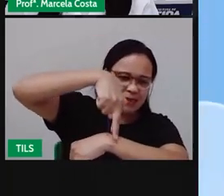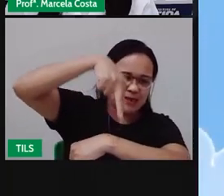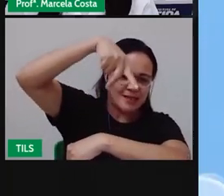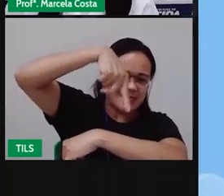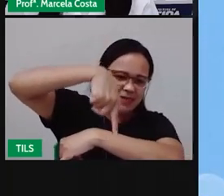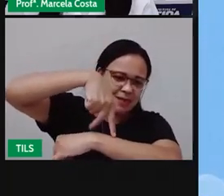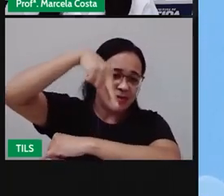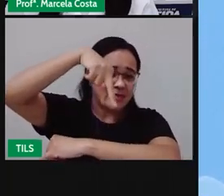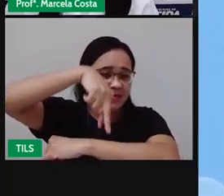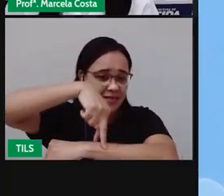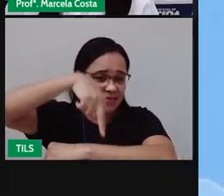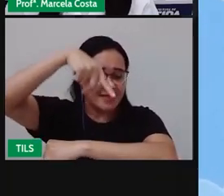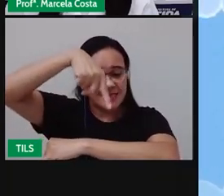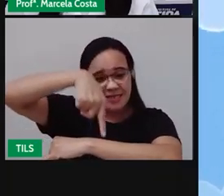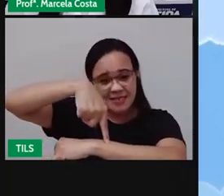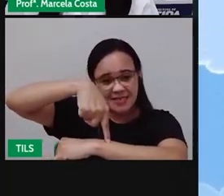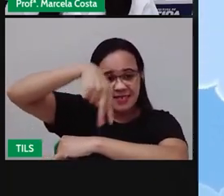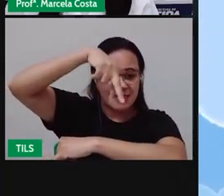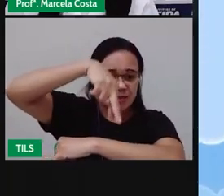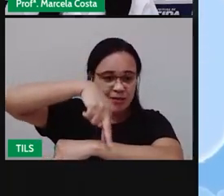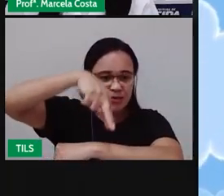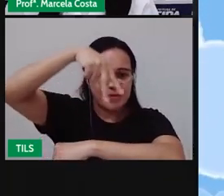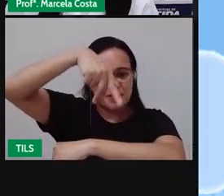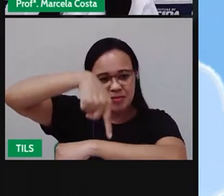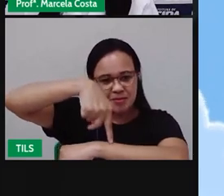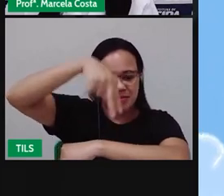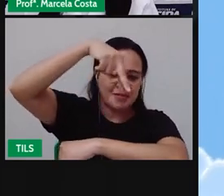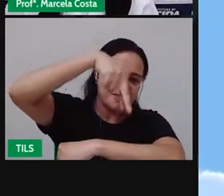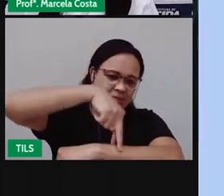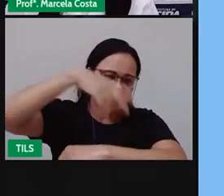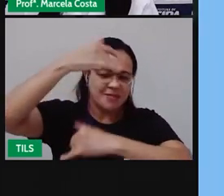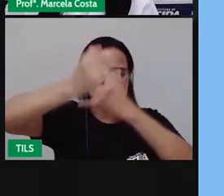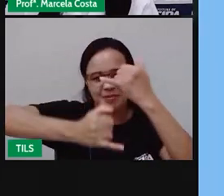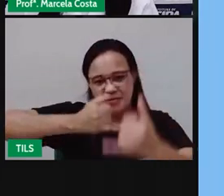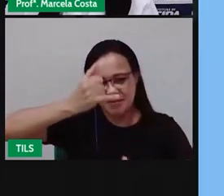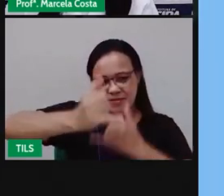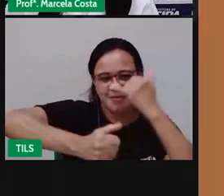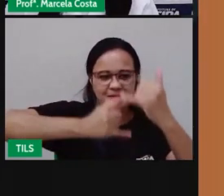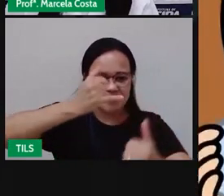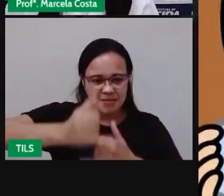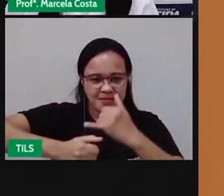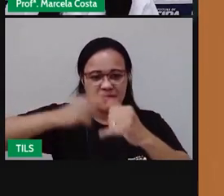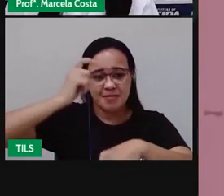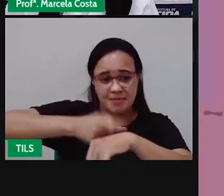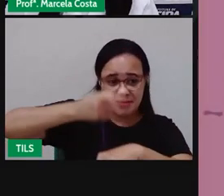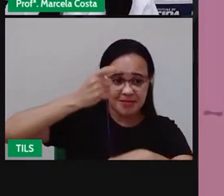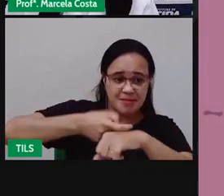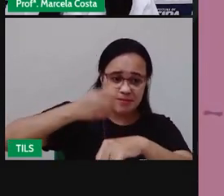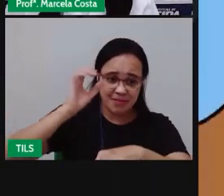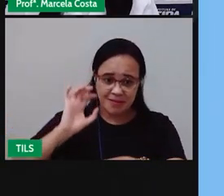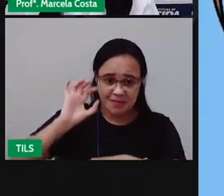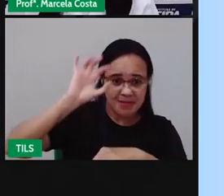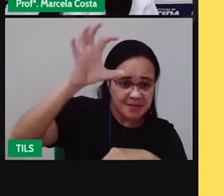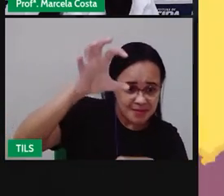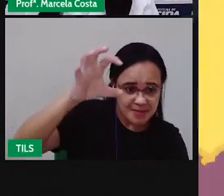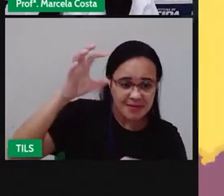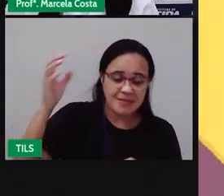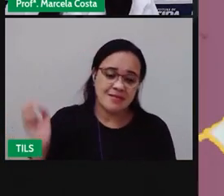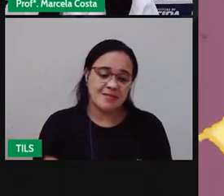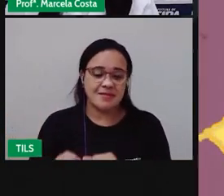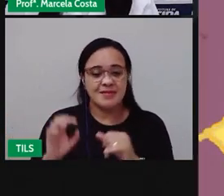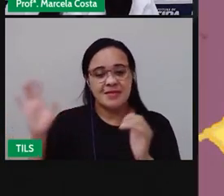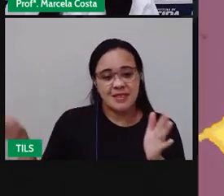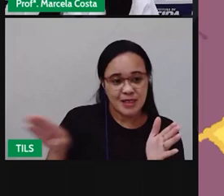Faça o caminho Até chegar ao céu Vamos brincar De amarelinha Só que a pedrinha Até chegar ao céu